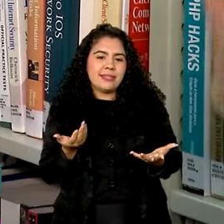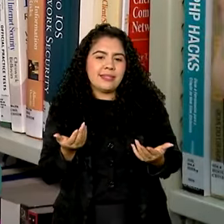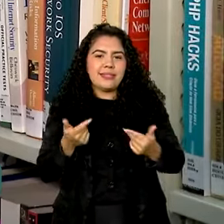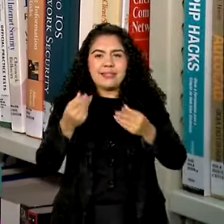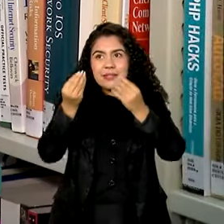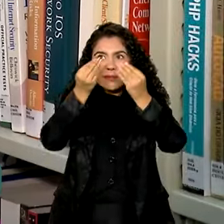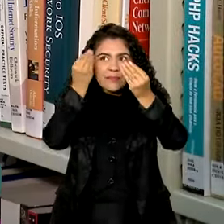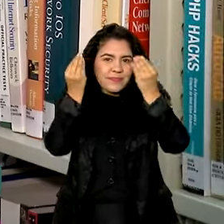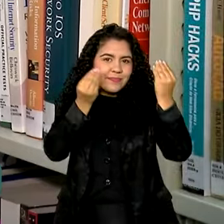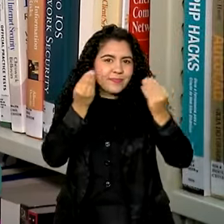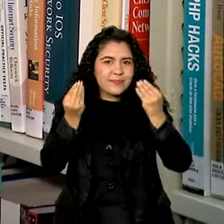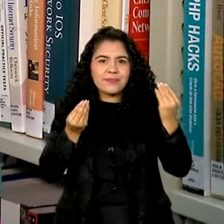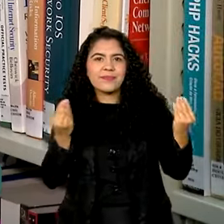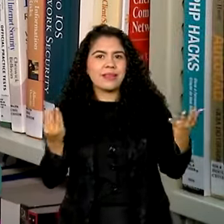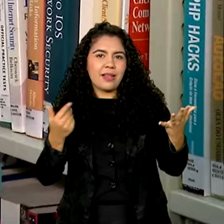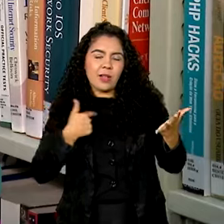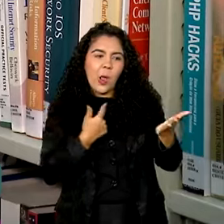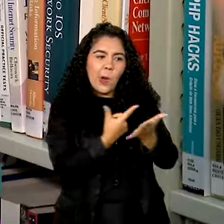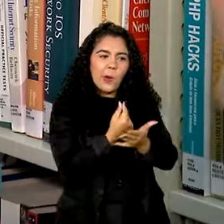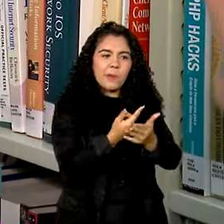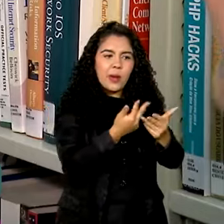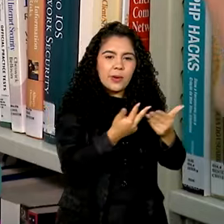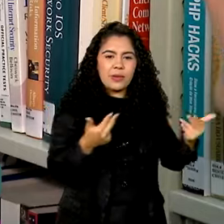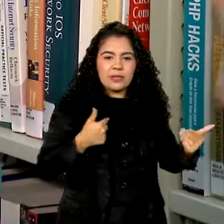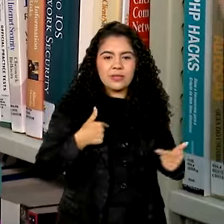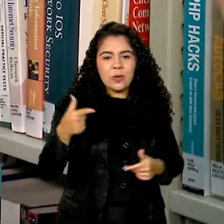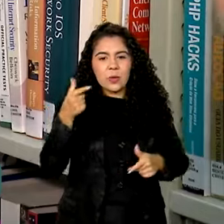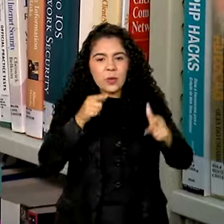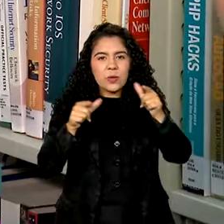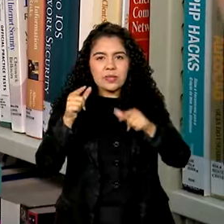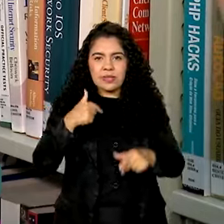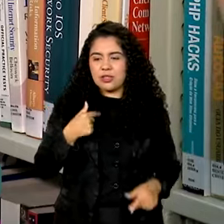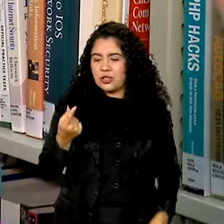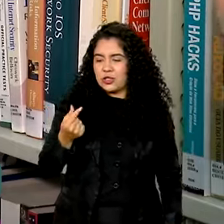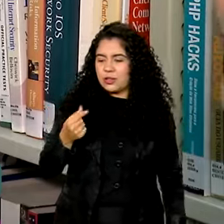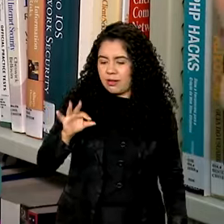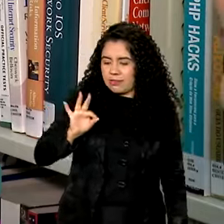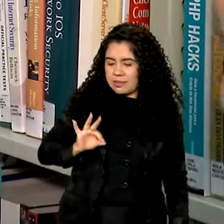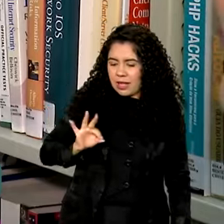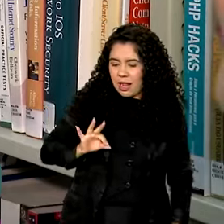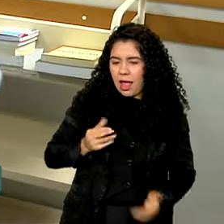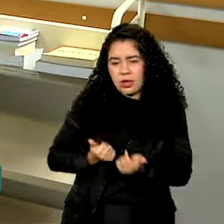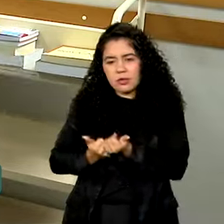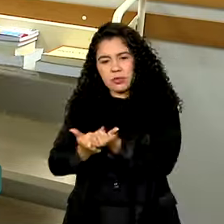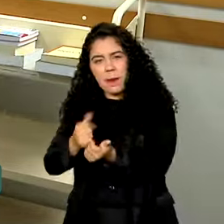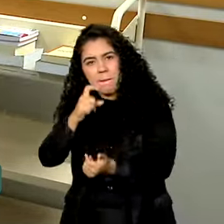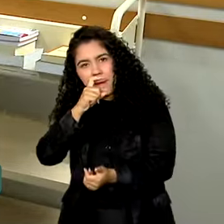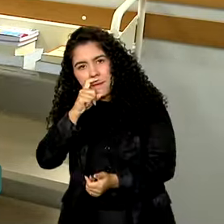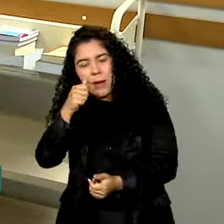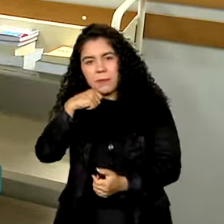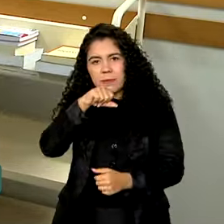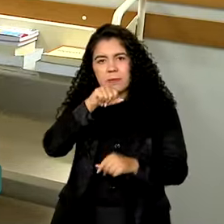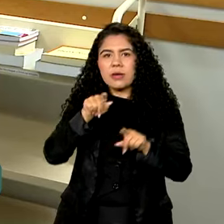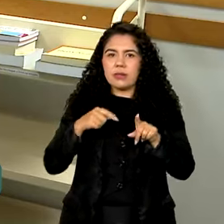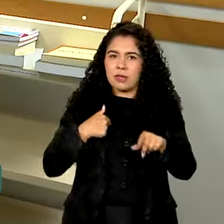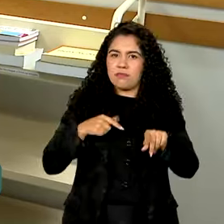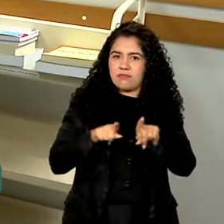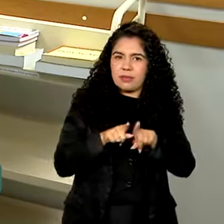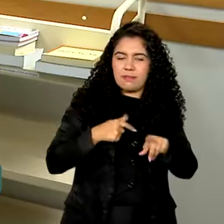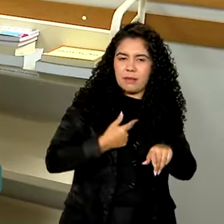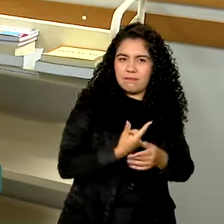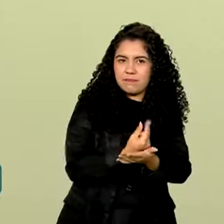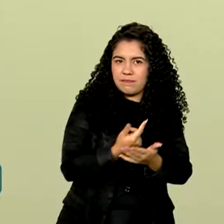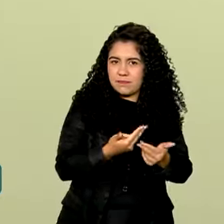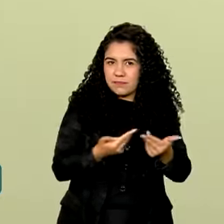área da beleza, eu gosto muito de comprar minhas coisas e acaba que eu consigo, com esse dinheiro, ajudar meus pais e me ajudar. A oportunidade que Evelyn